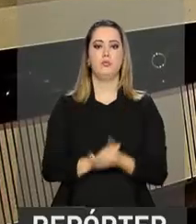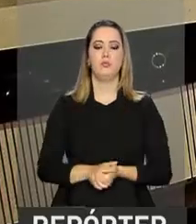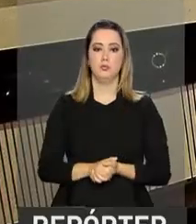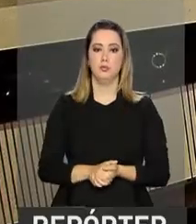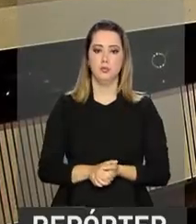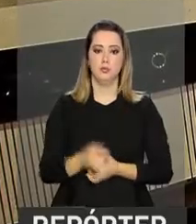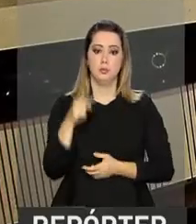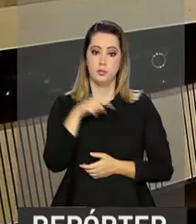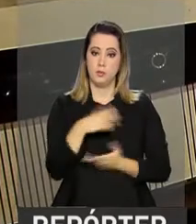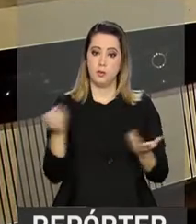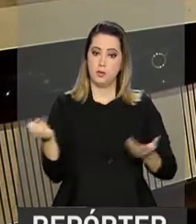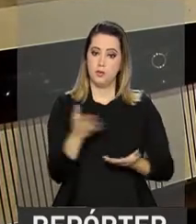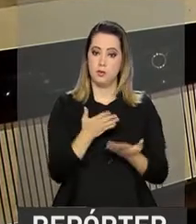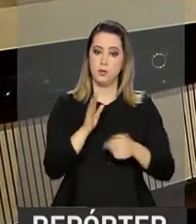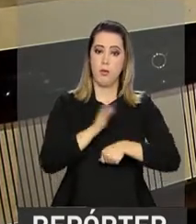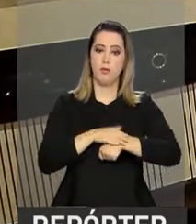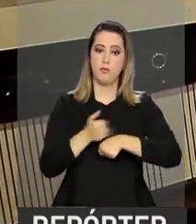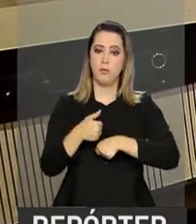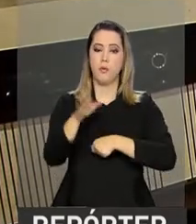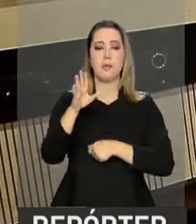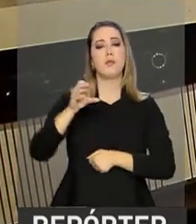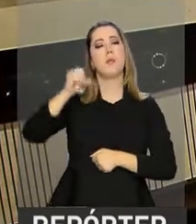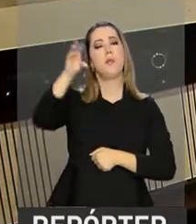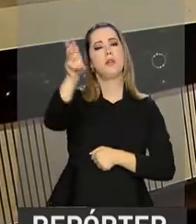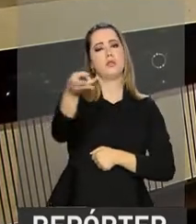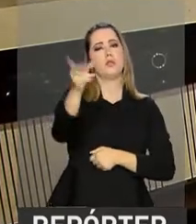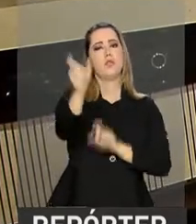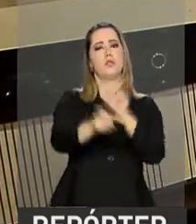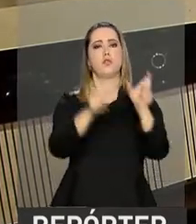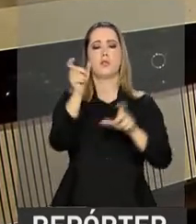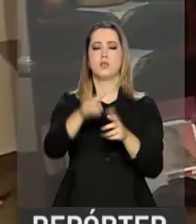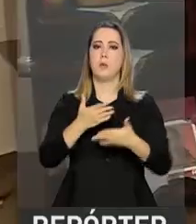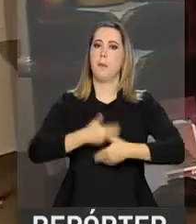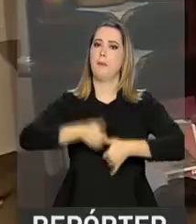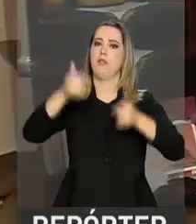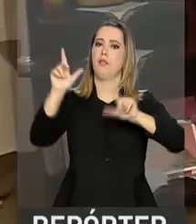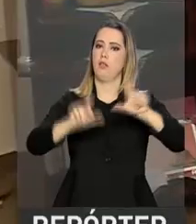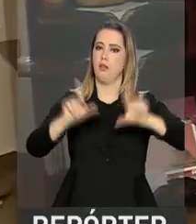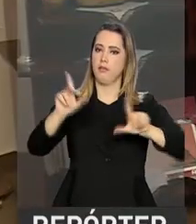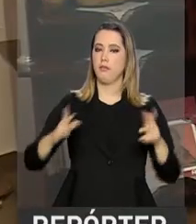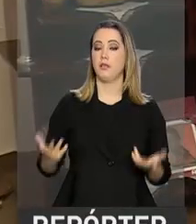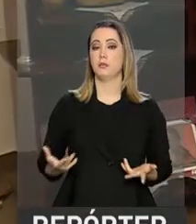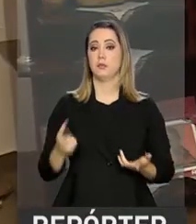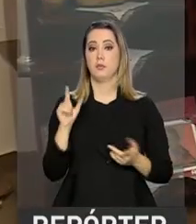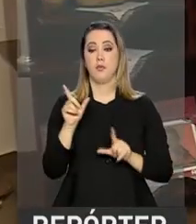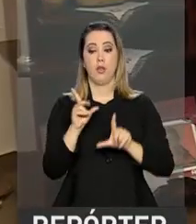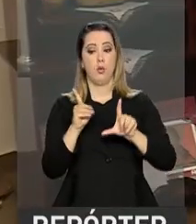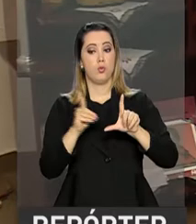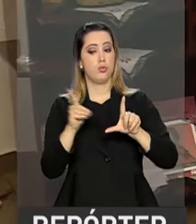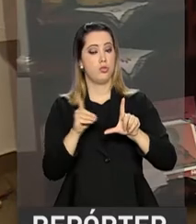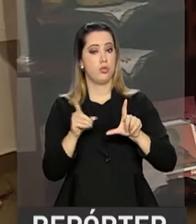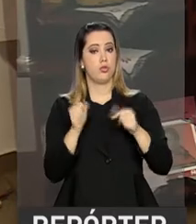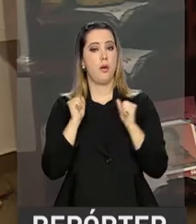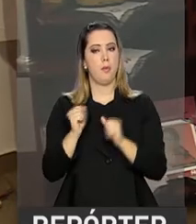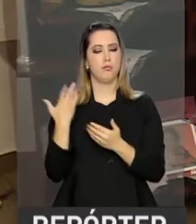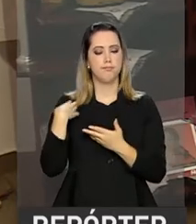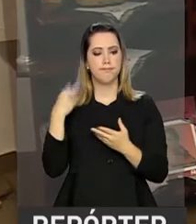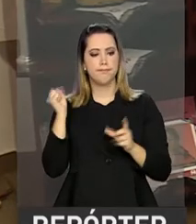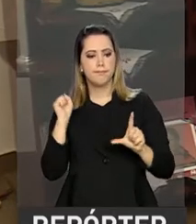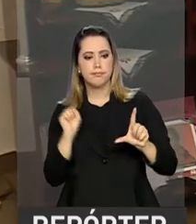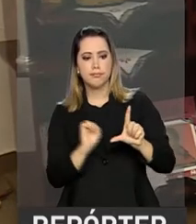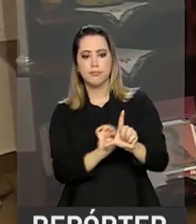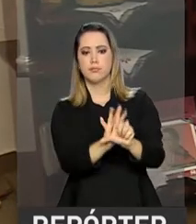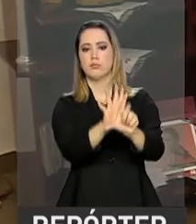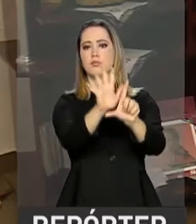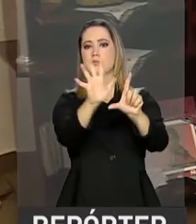Nessa nova etapa, quase 9 milhões de pessoas vão ser beneficiadas. O sistema digital permite à população receber uma programação